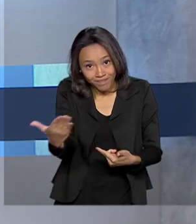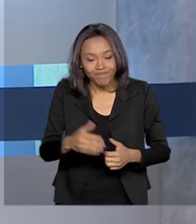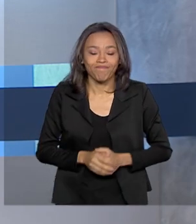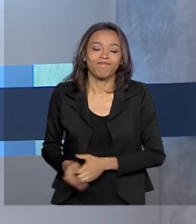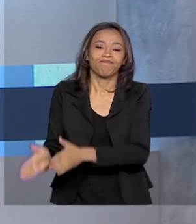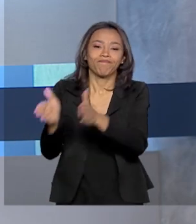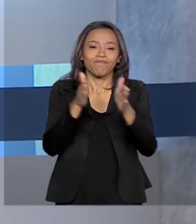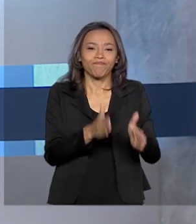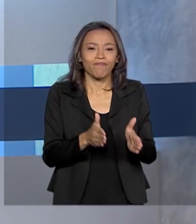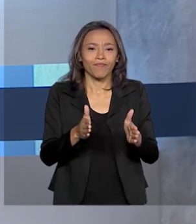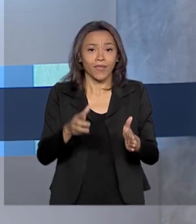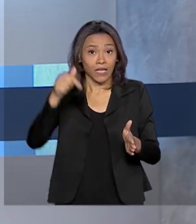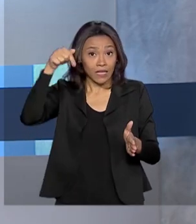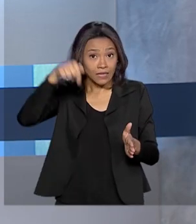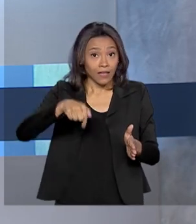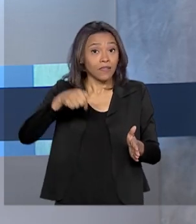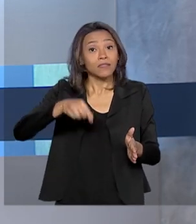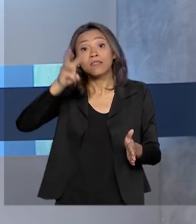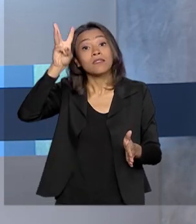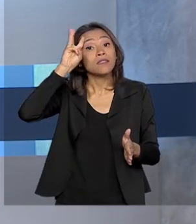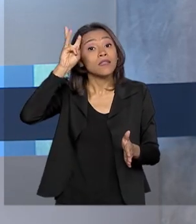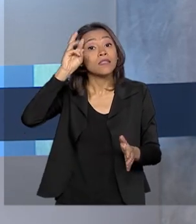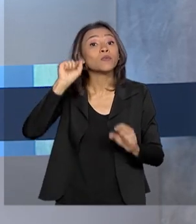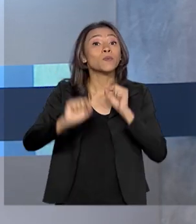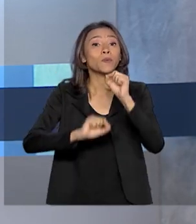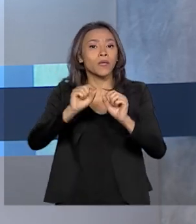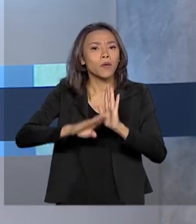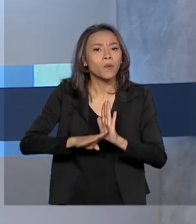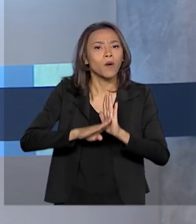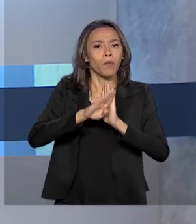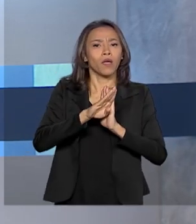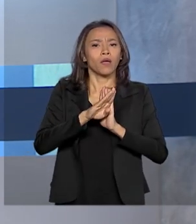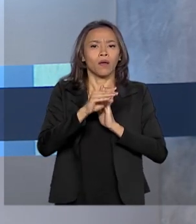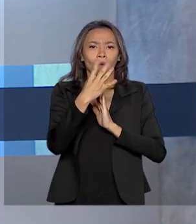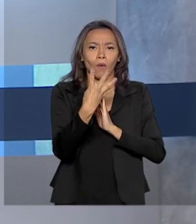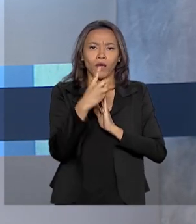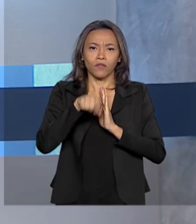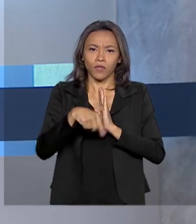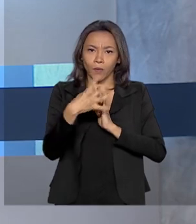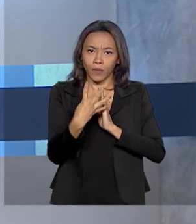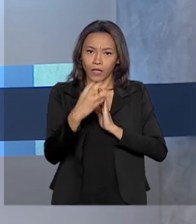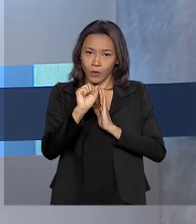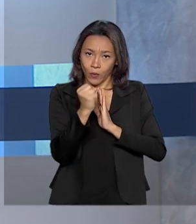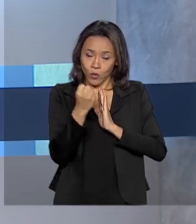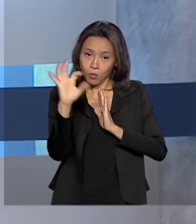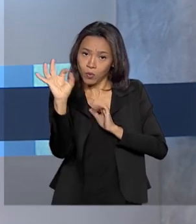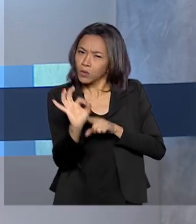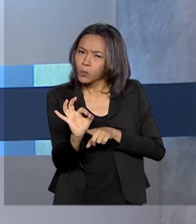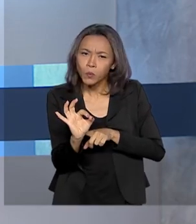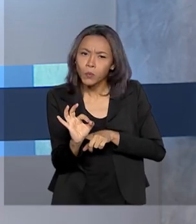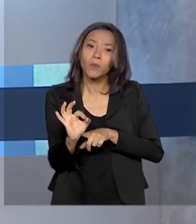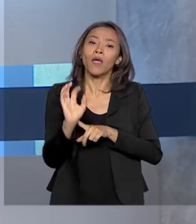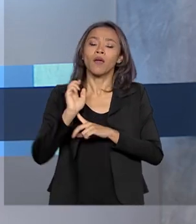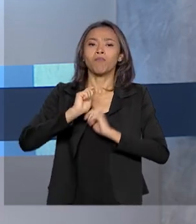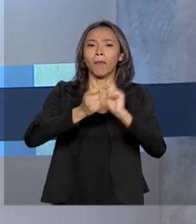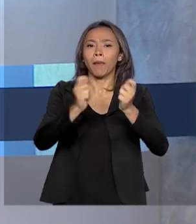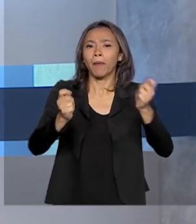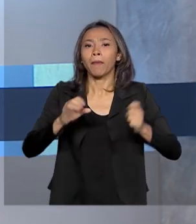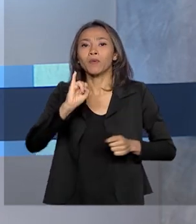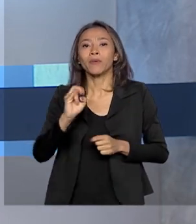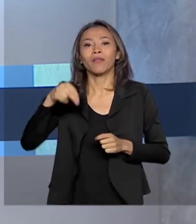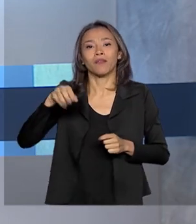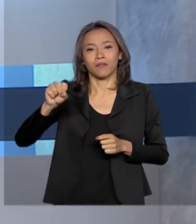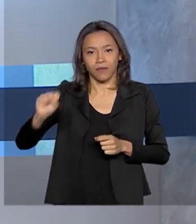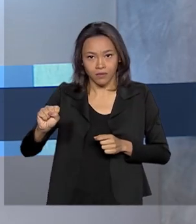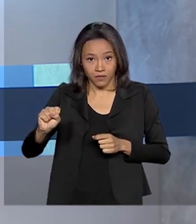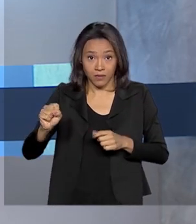E começa a valer a partir desta terça-feira o reajuste de 4,48% nos benefícios pagos pelo INSS.